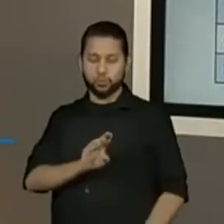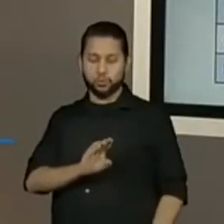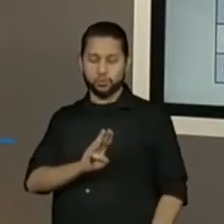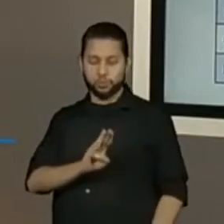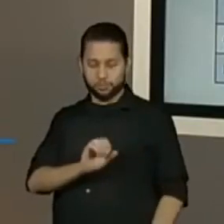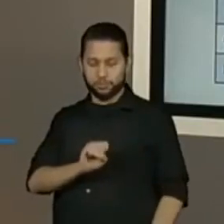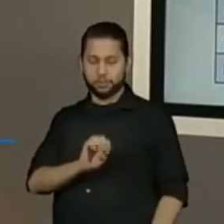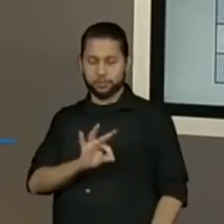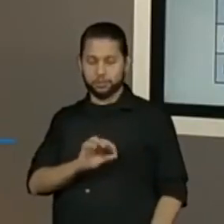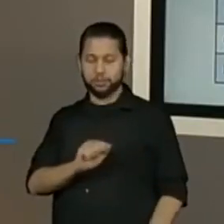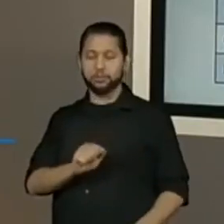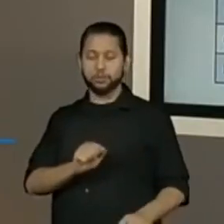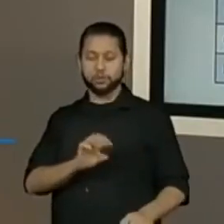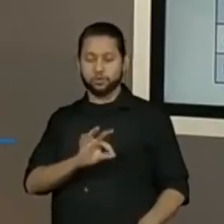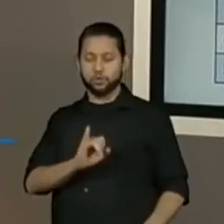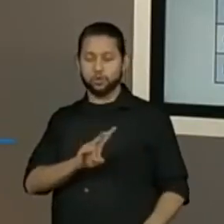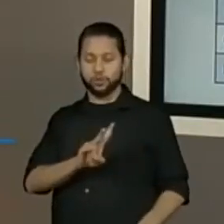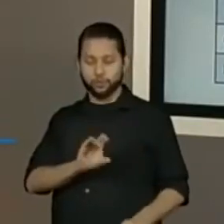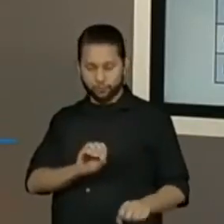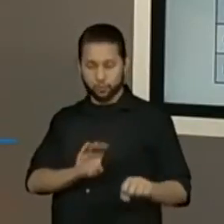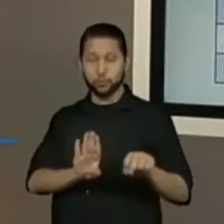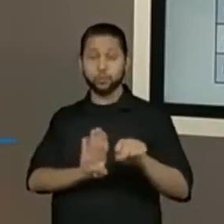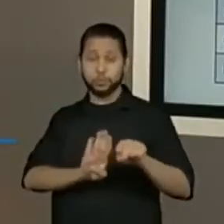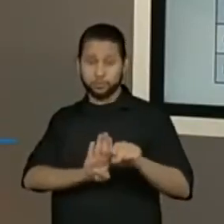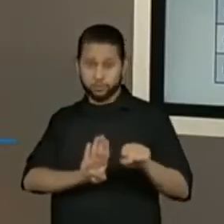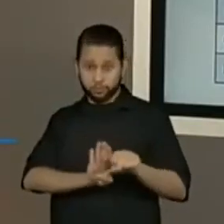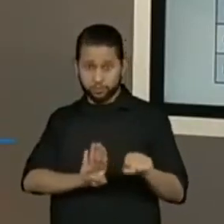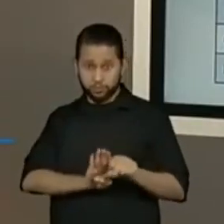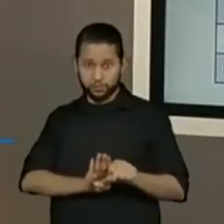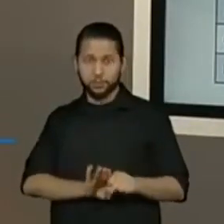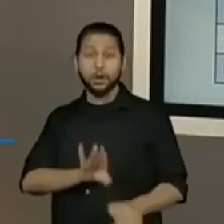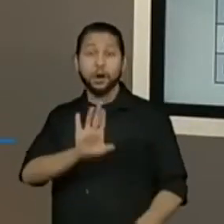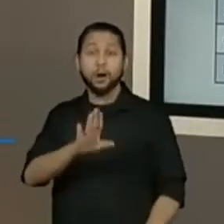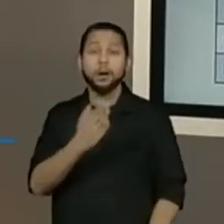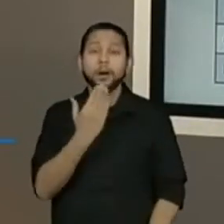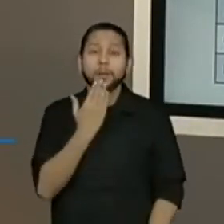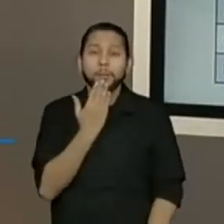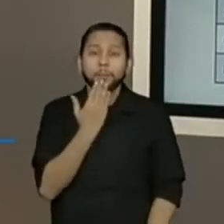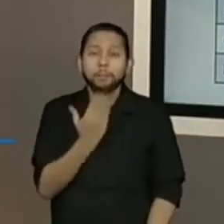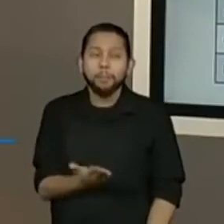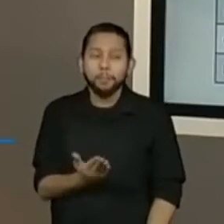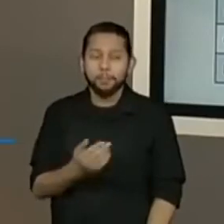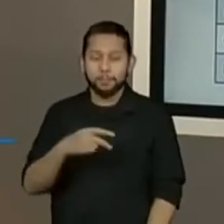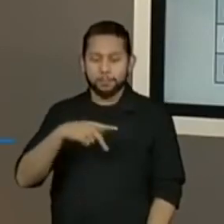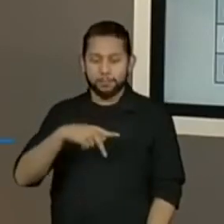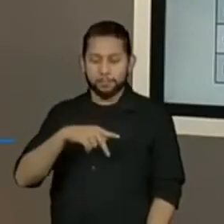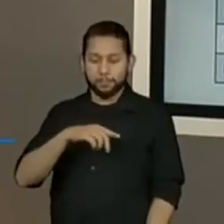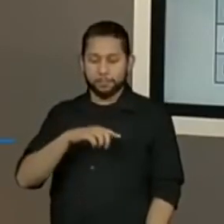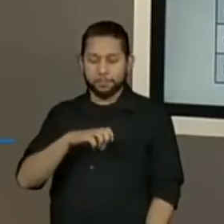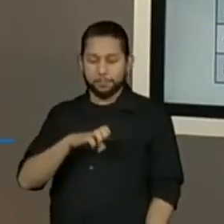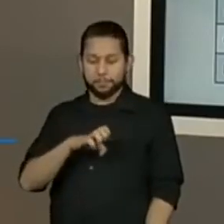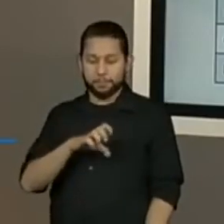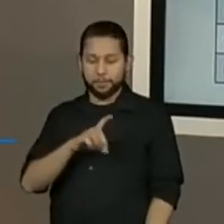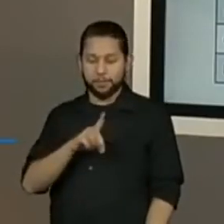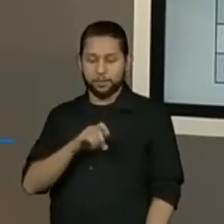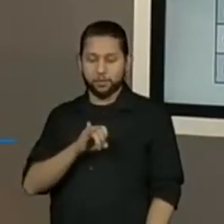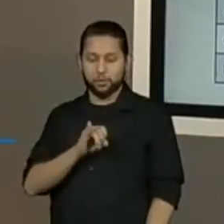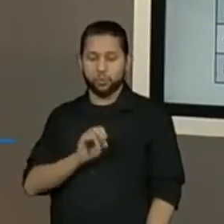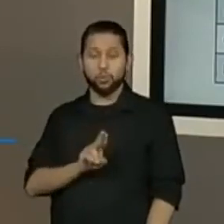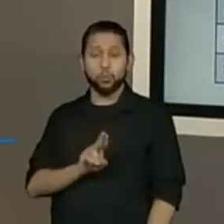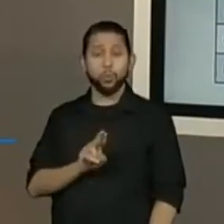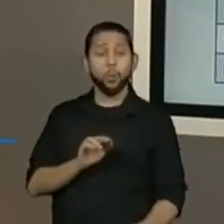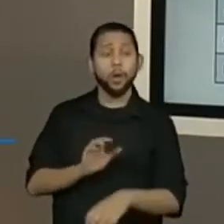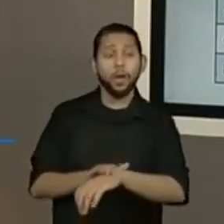pediu, vem do verbo pedir. Verbos são ações. Então, eu estou praticando a ação de pedir. Então,